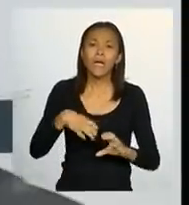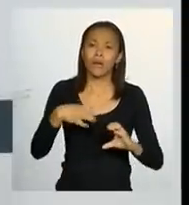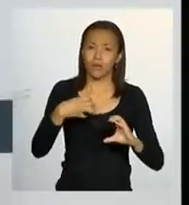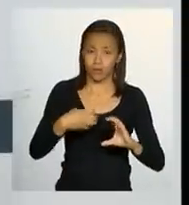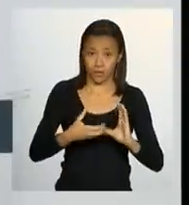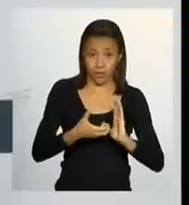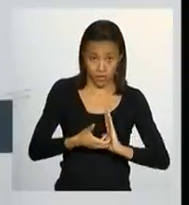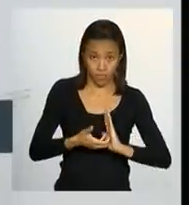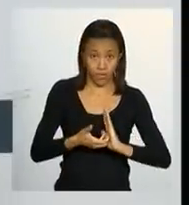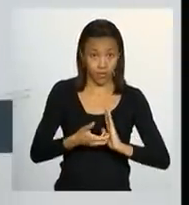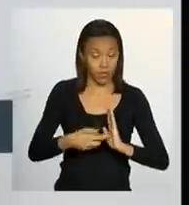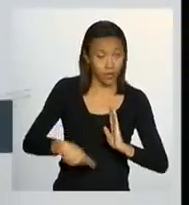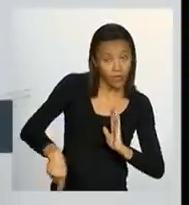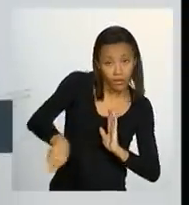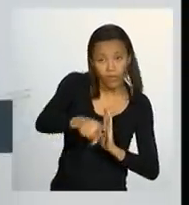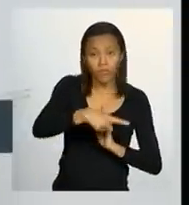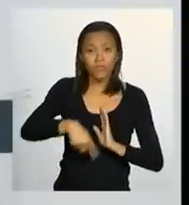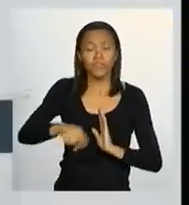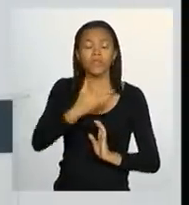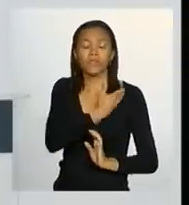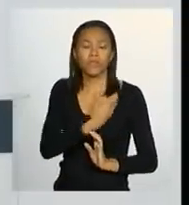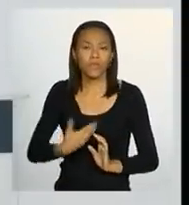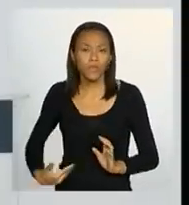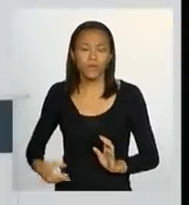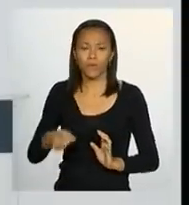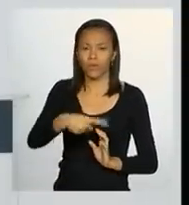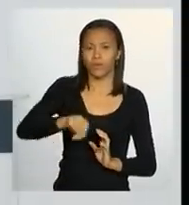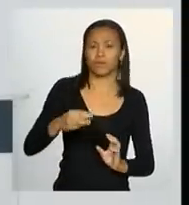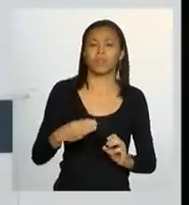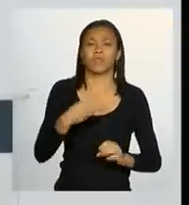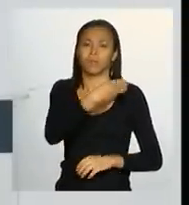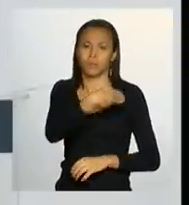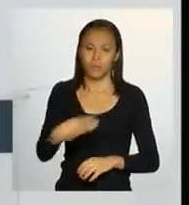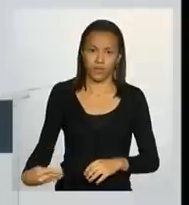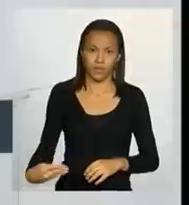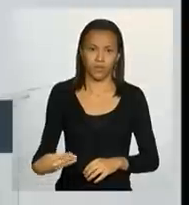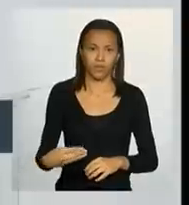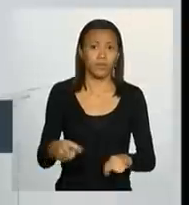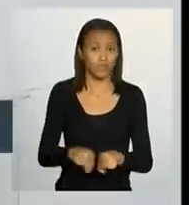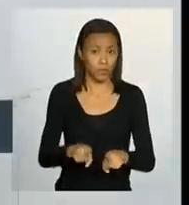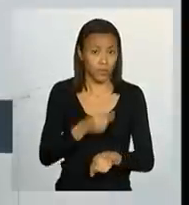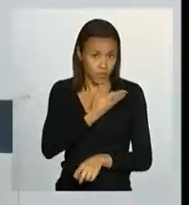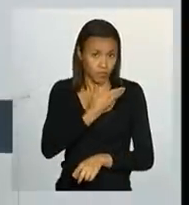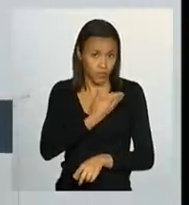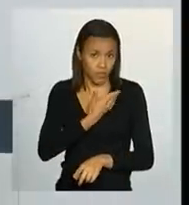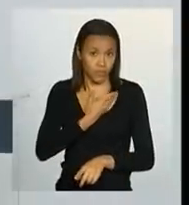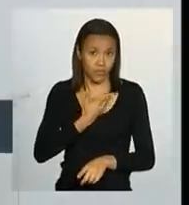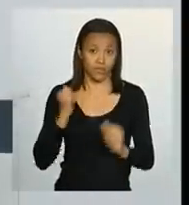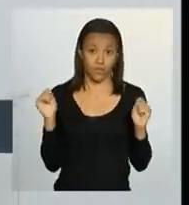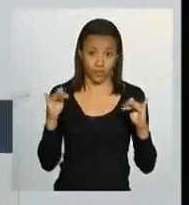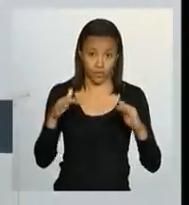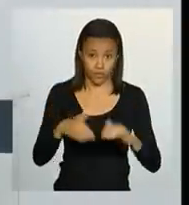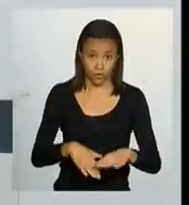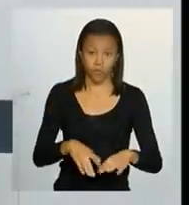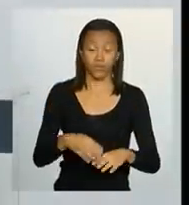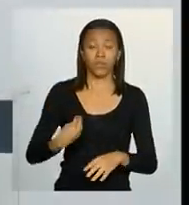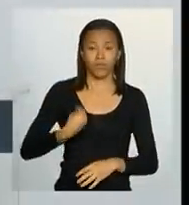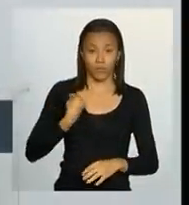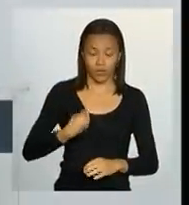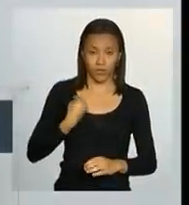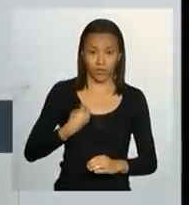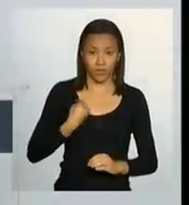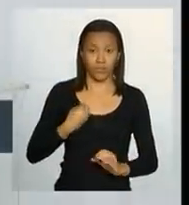Bezerra, os senhores ministros, os senhores governadores, e caros colegas que aqui estão, da Câmara, dos deputados,